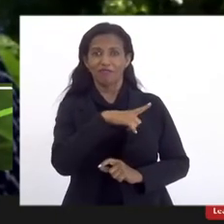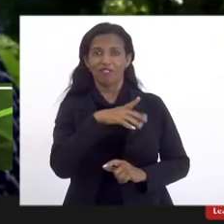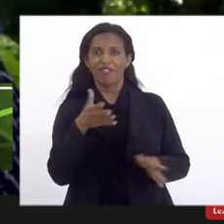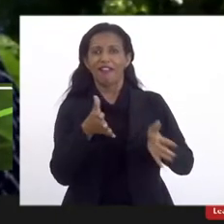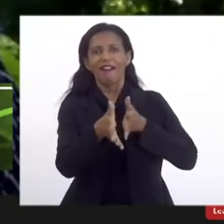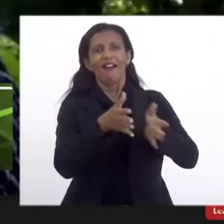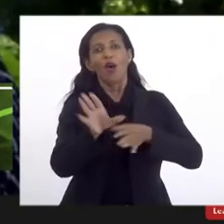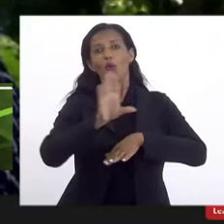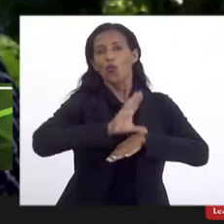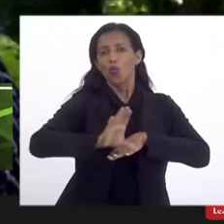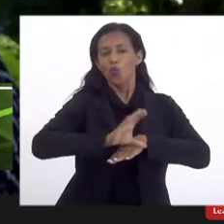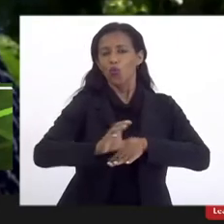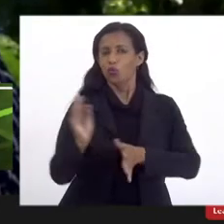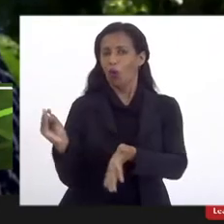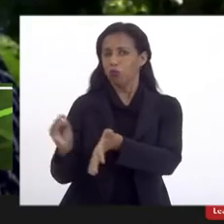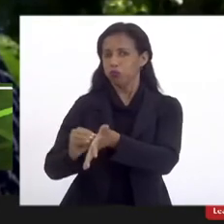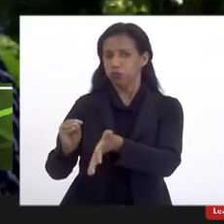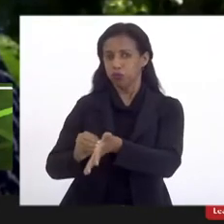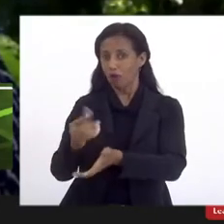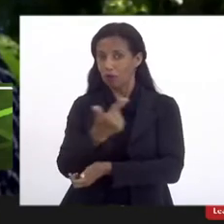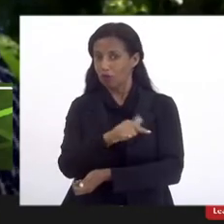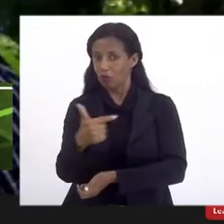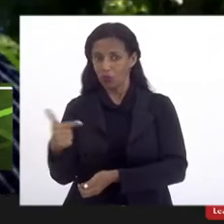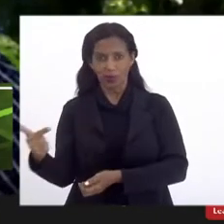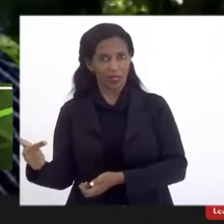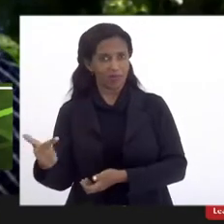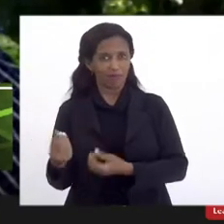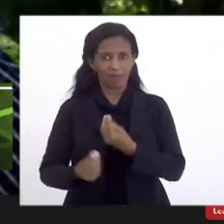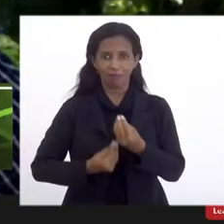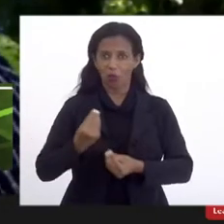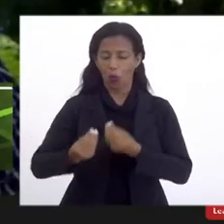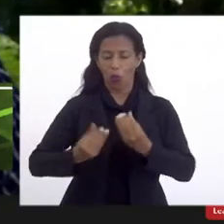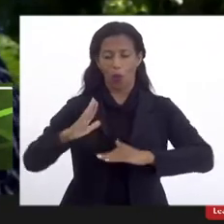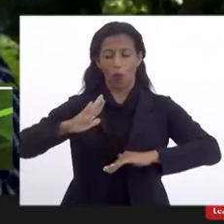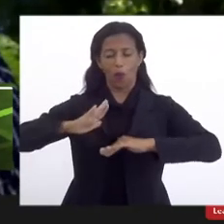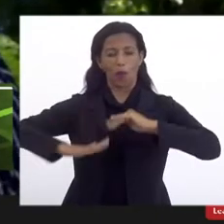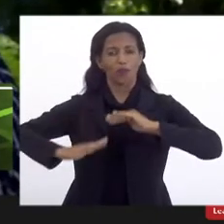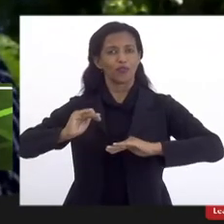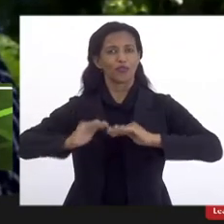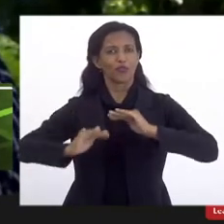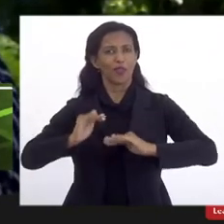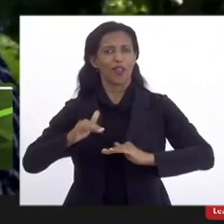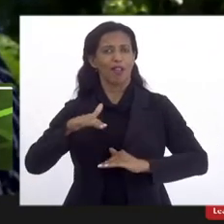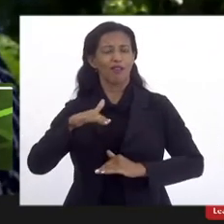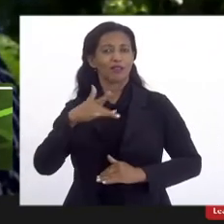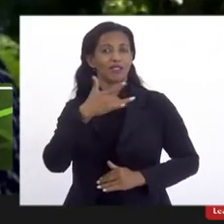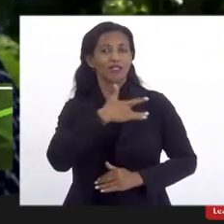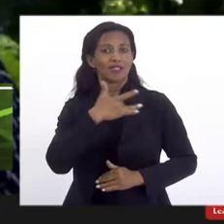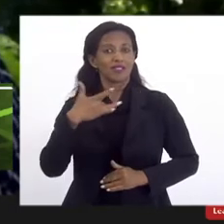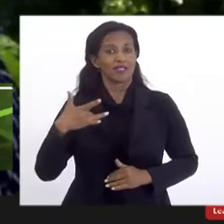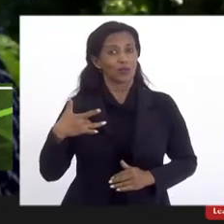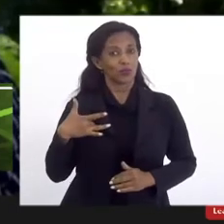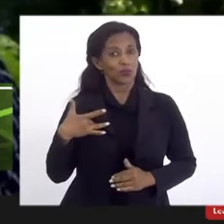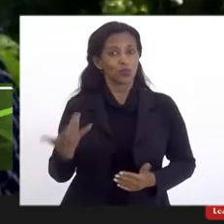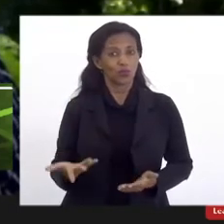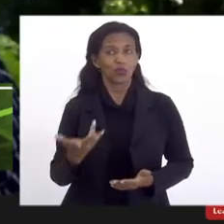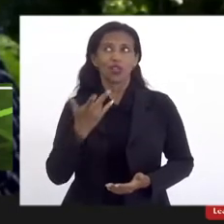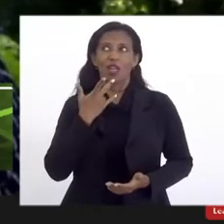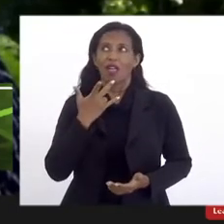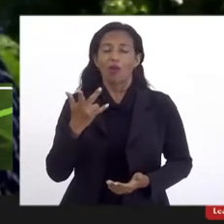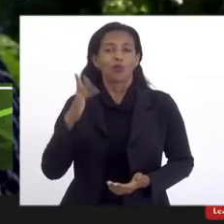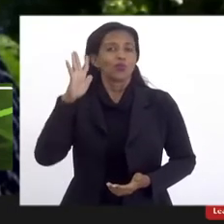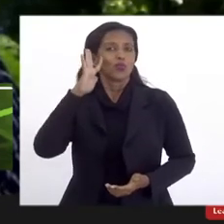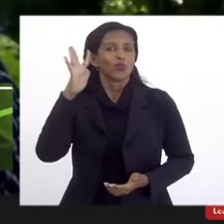que ela não tem, como profissional da área de saúde, devo dizer aqui que é um sonho